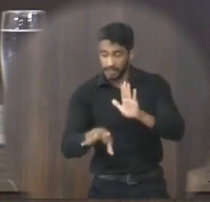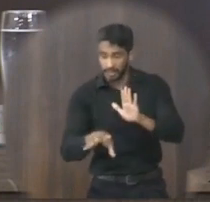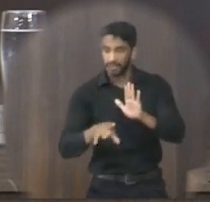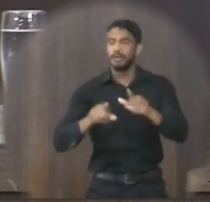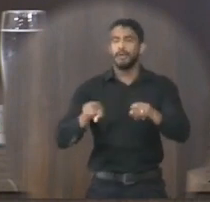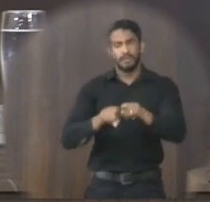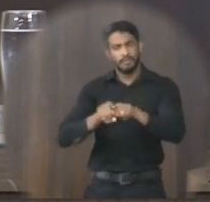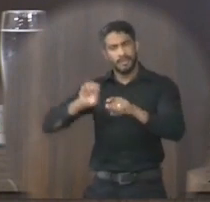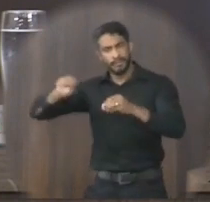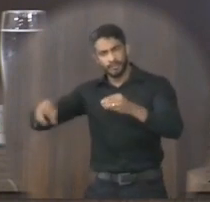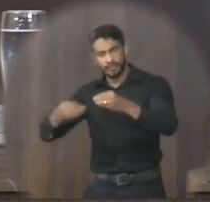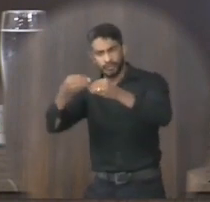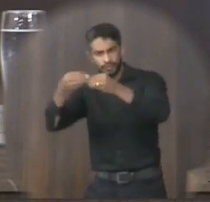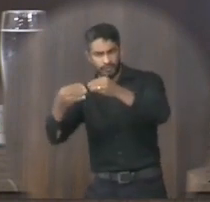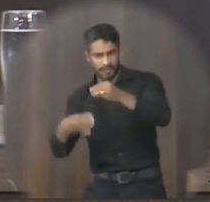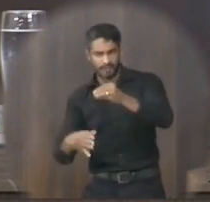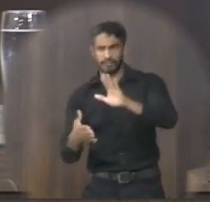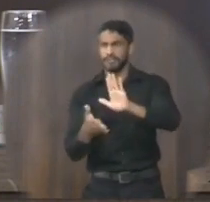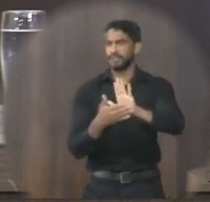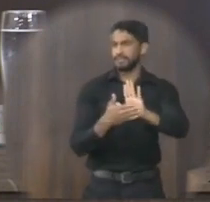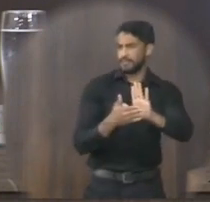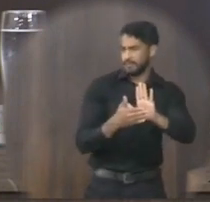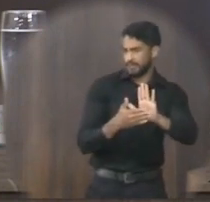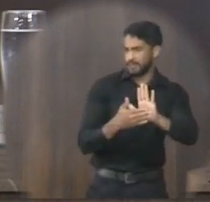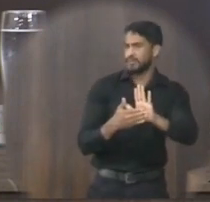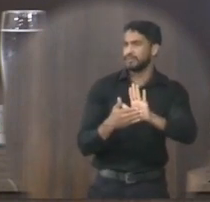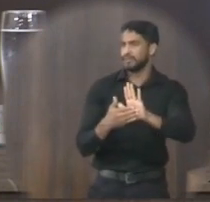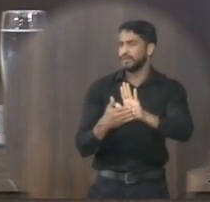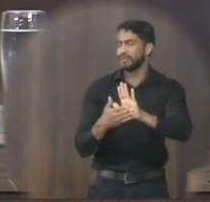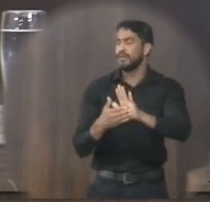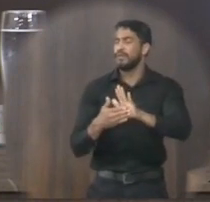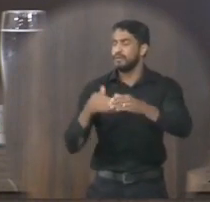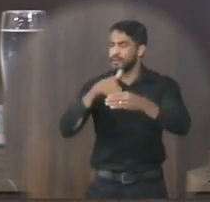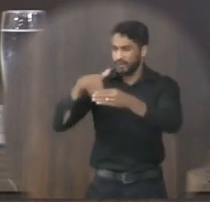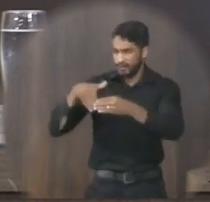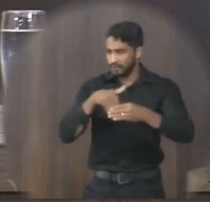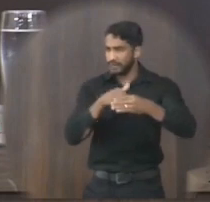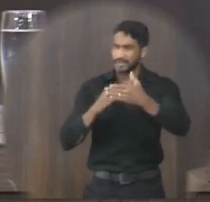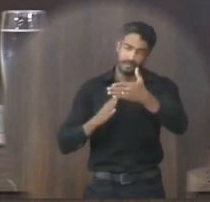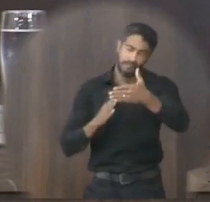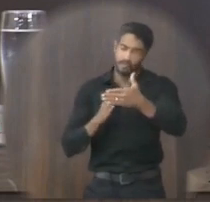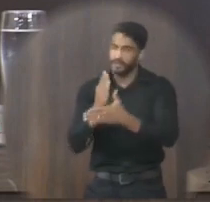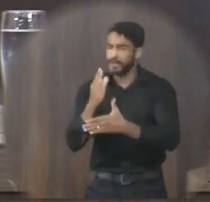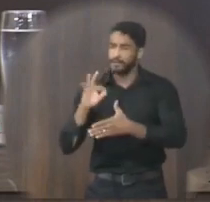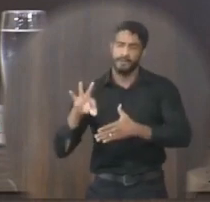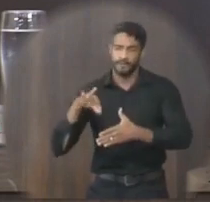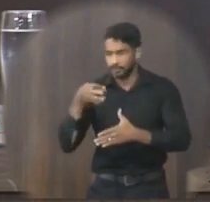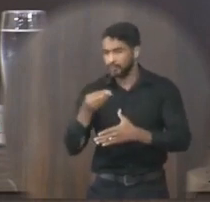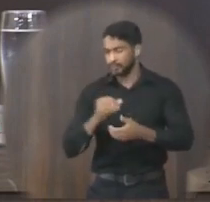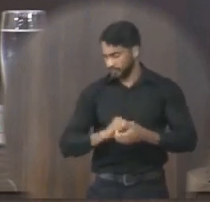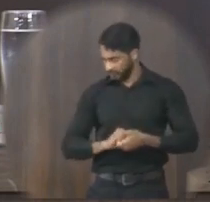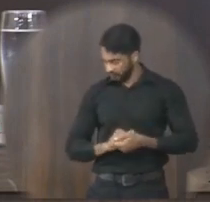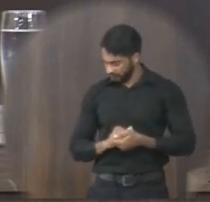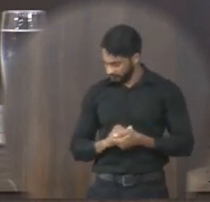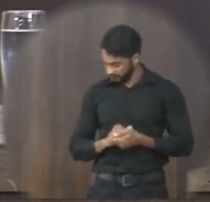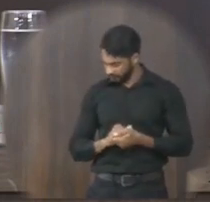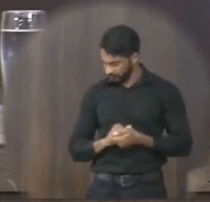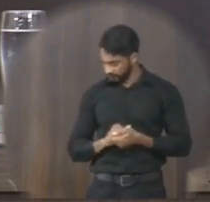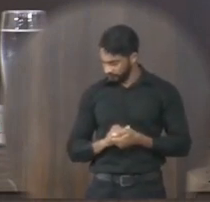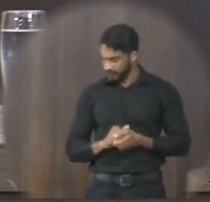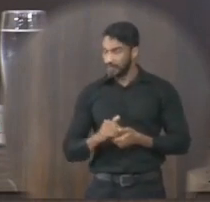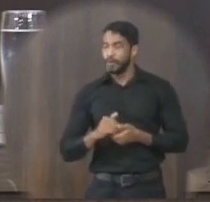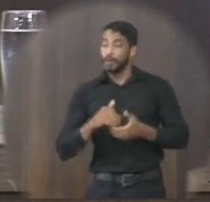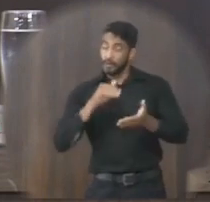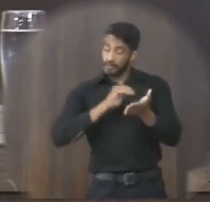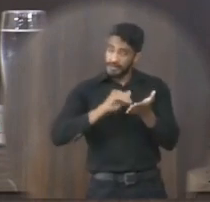justificação dos autores das proposições Foram estas colocadas em votação E aprovadas por unanimidade O